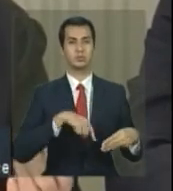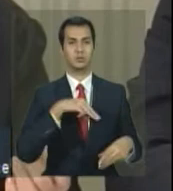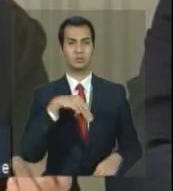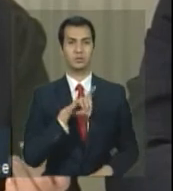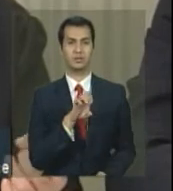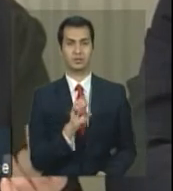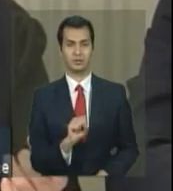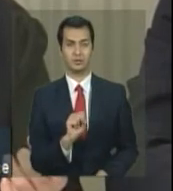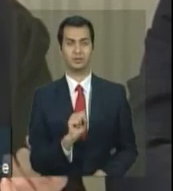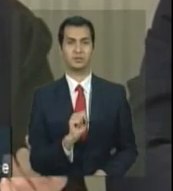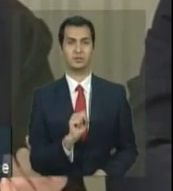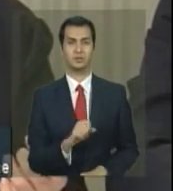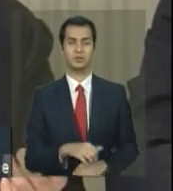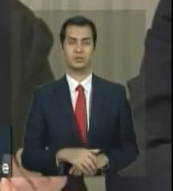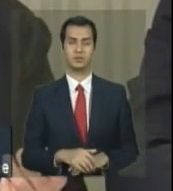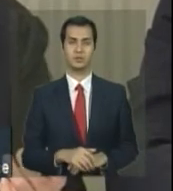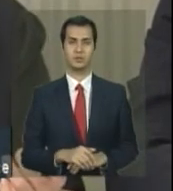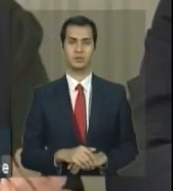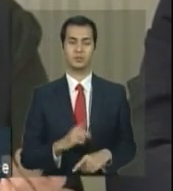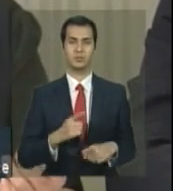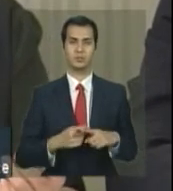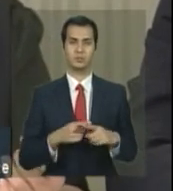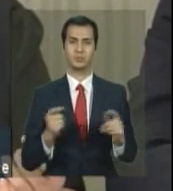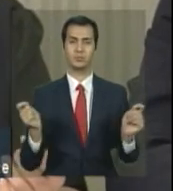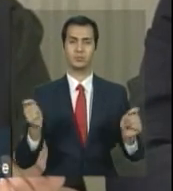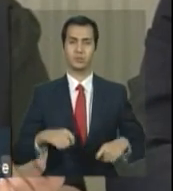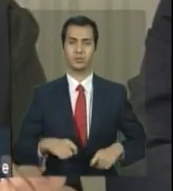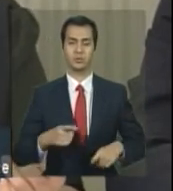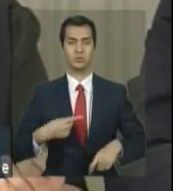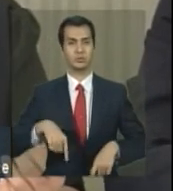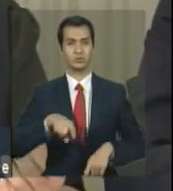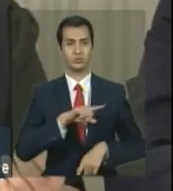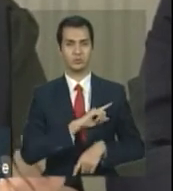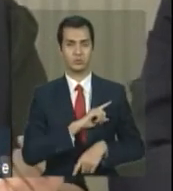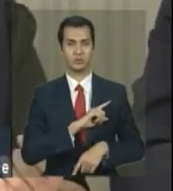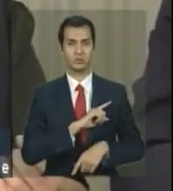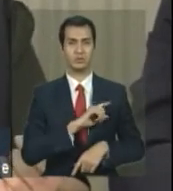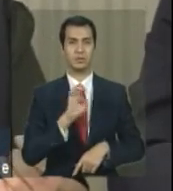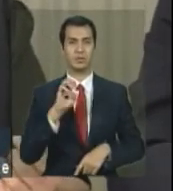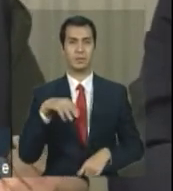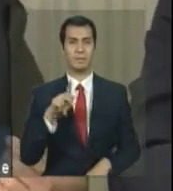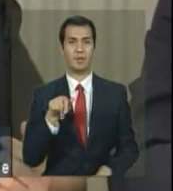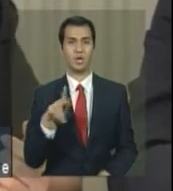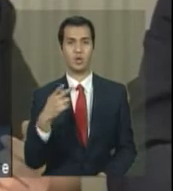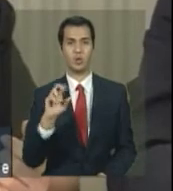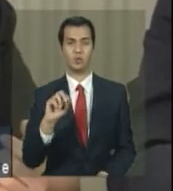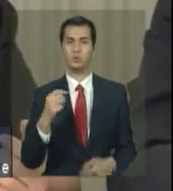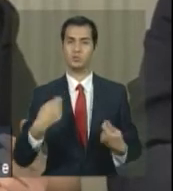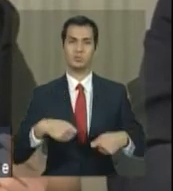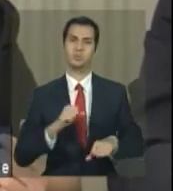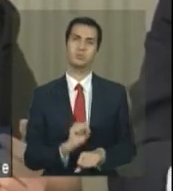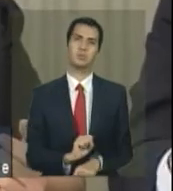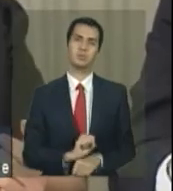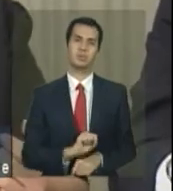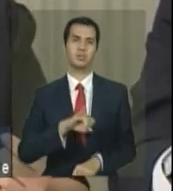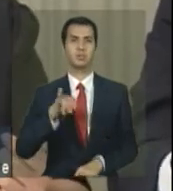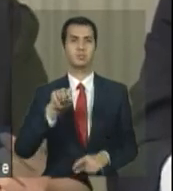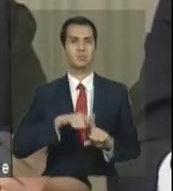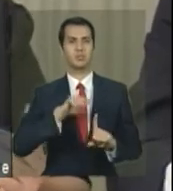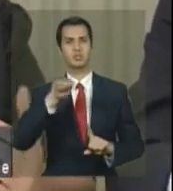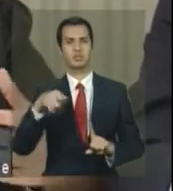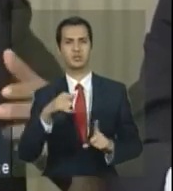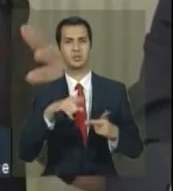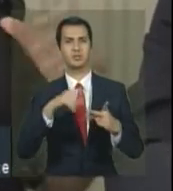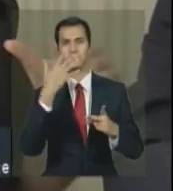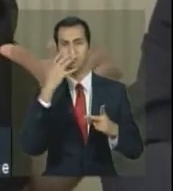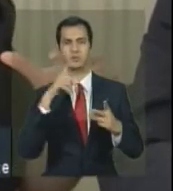do MDS, porque vai permitir que a gente, ao empenhar, não fique parado janeiro, fevereiro e março, que é uma coisa